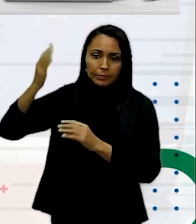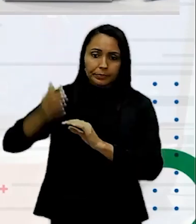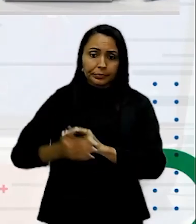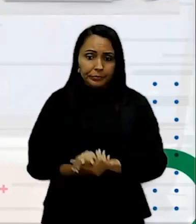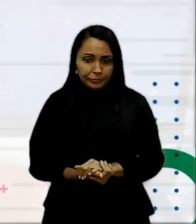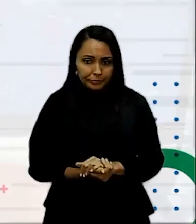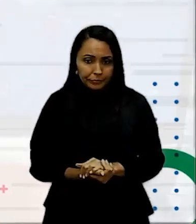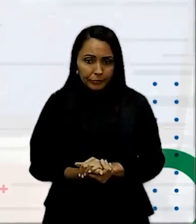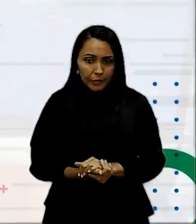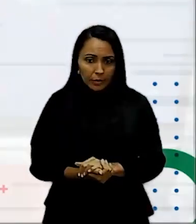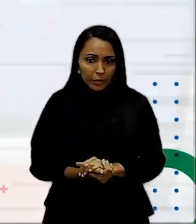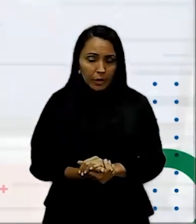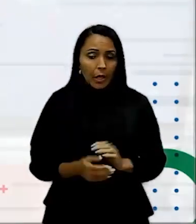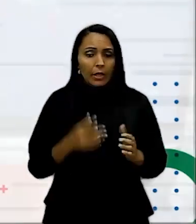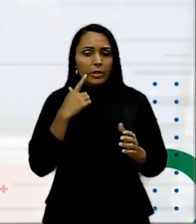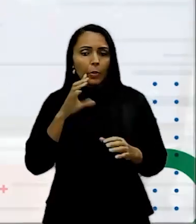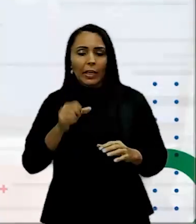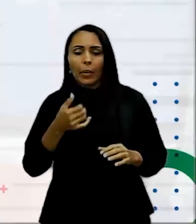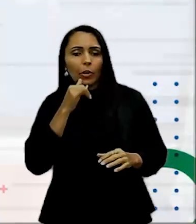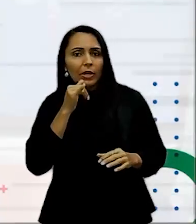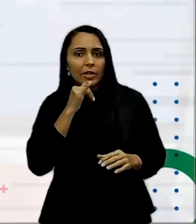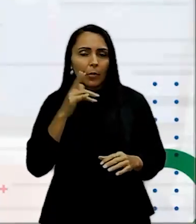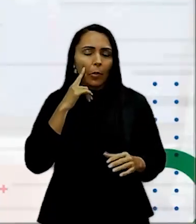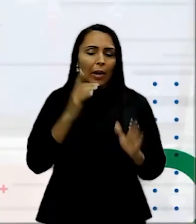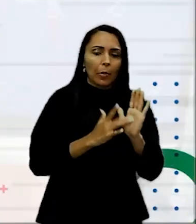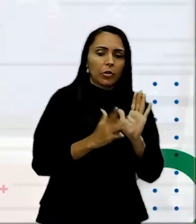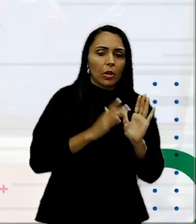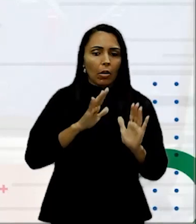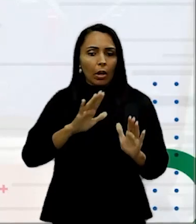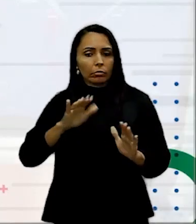dedo Não alcança Se eu pegar Por exemplo O meu celular